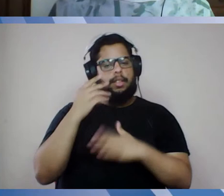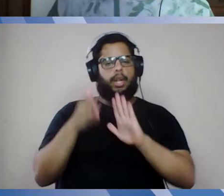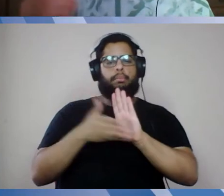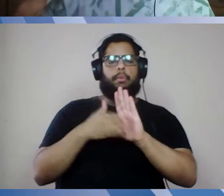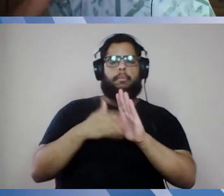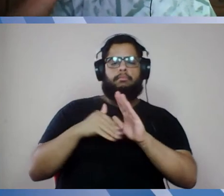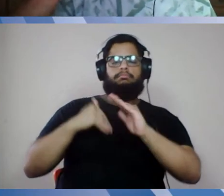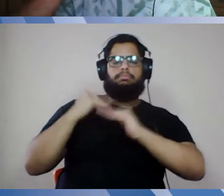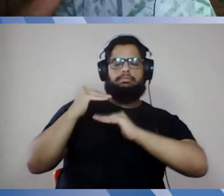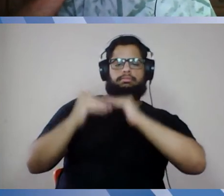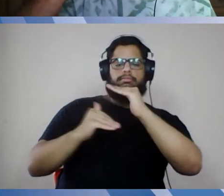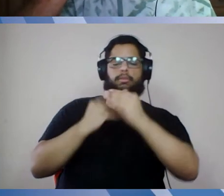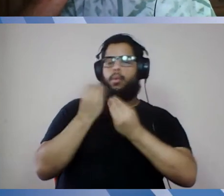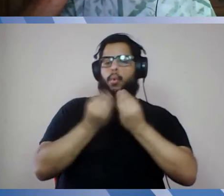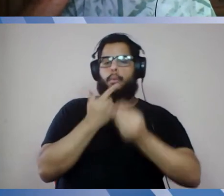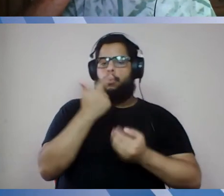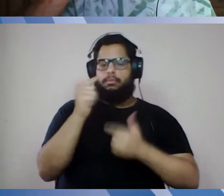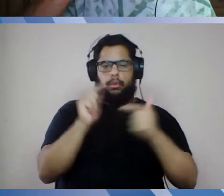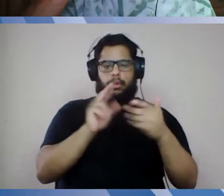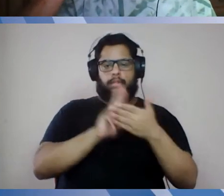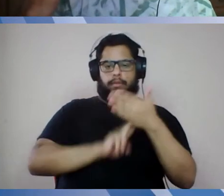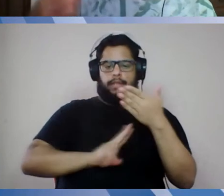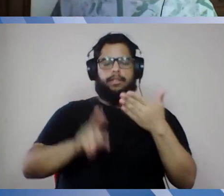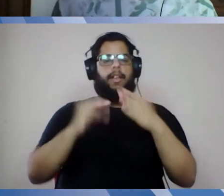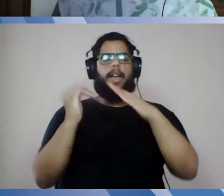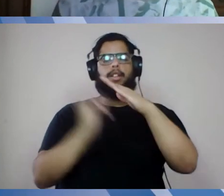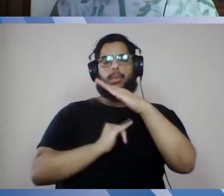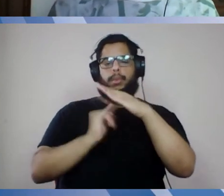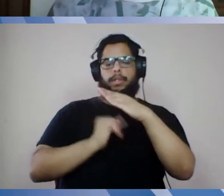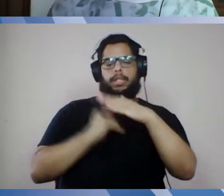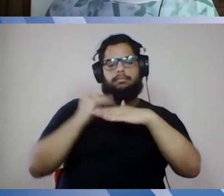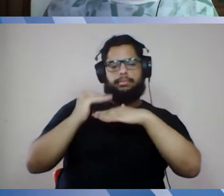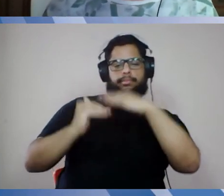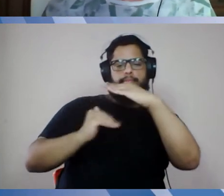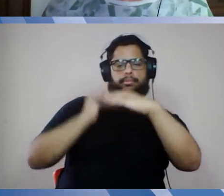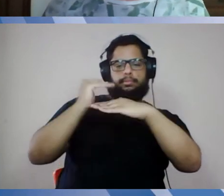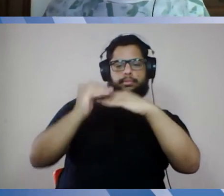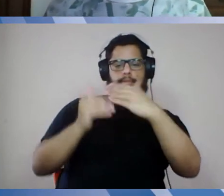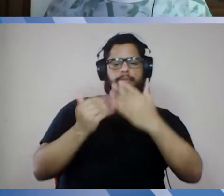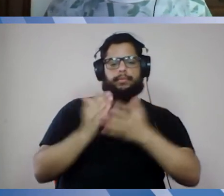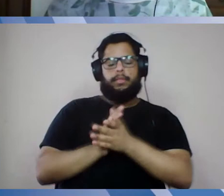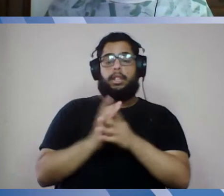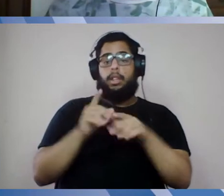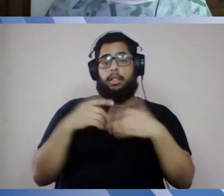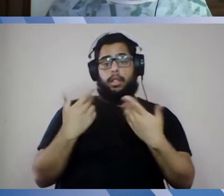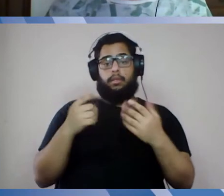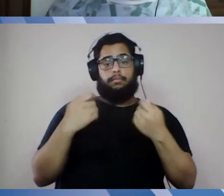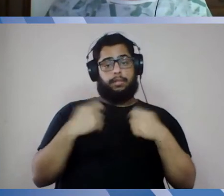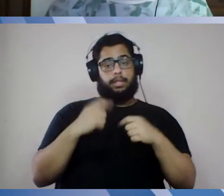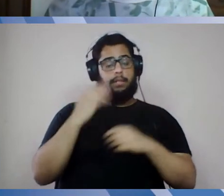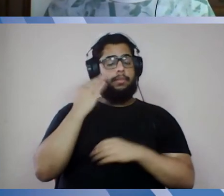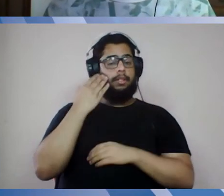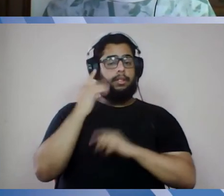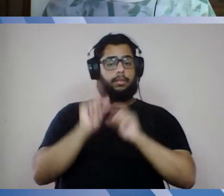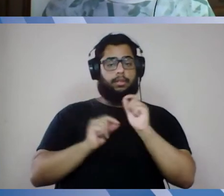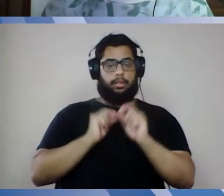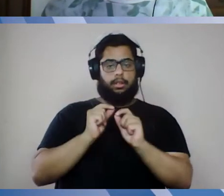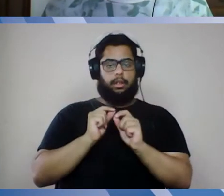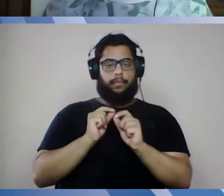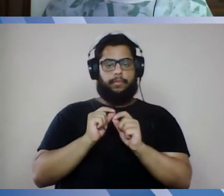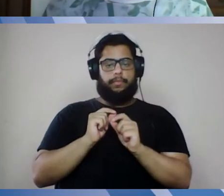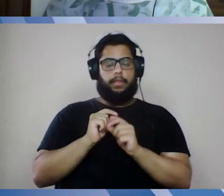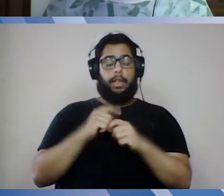como as outras instituições estão caminhando, e precisamos entender que o que a gente